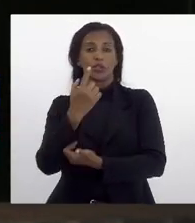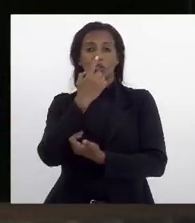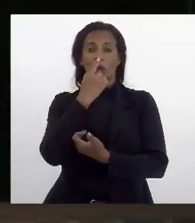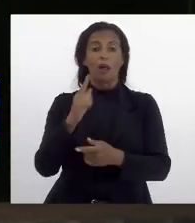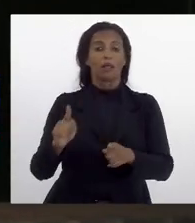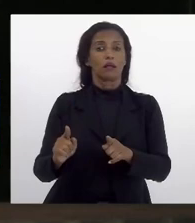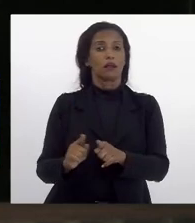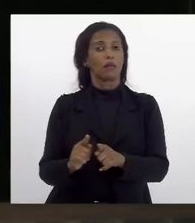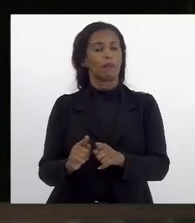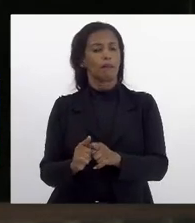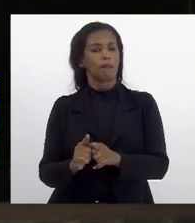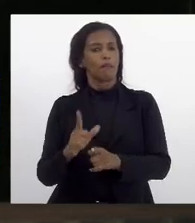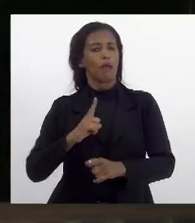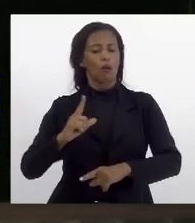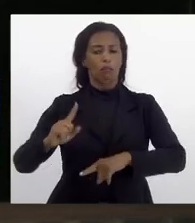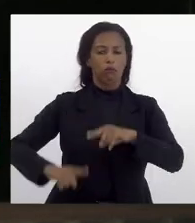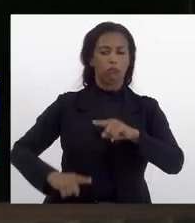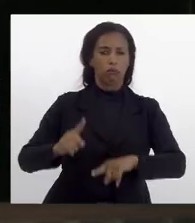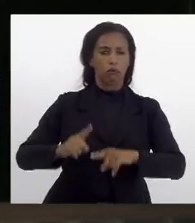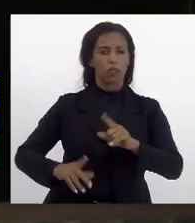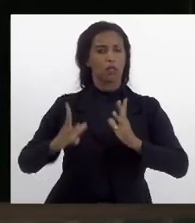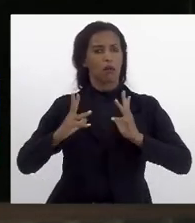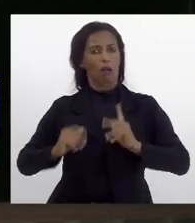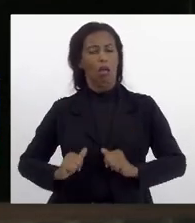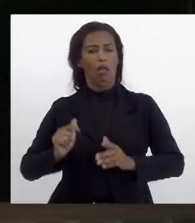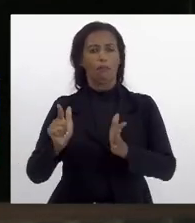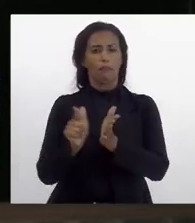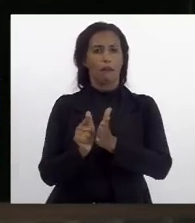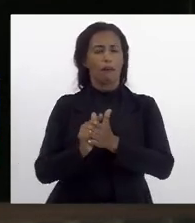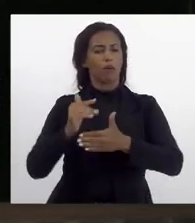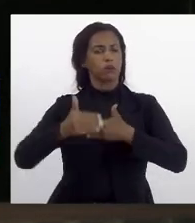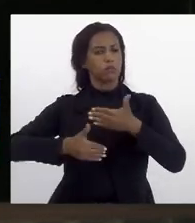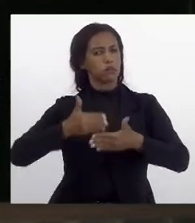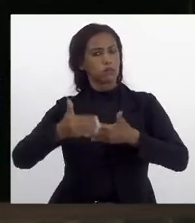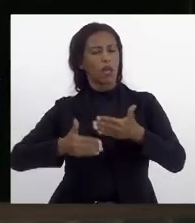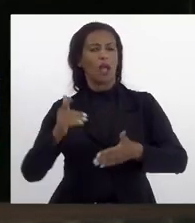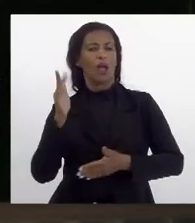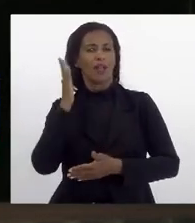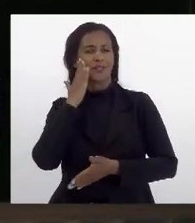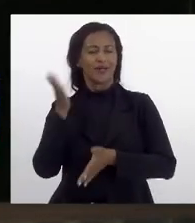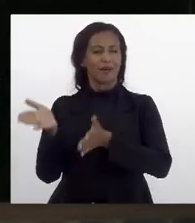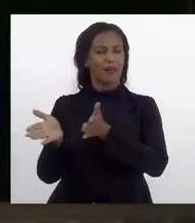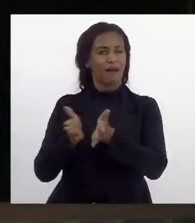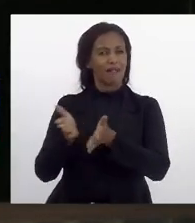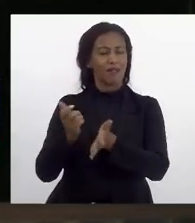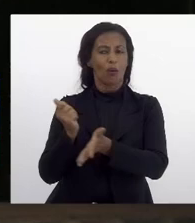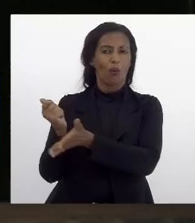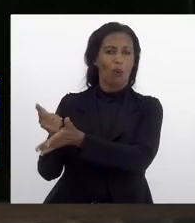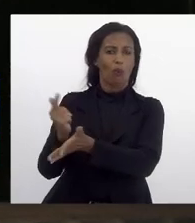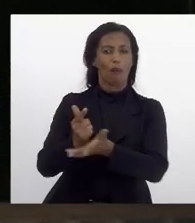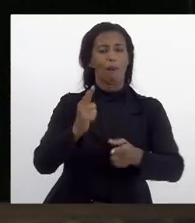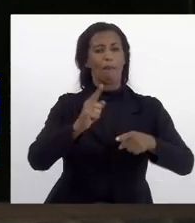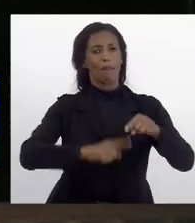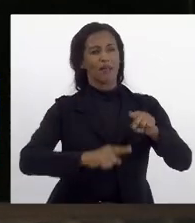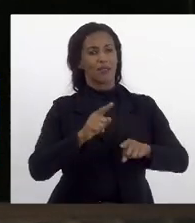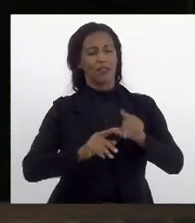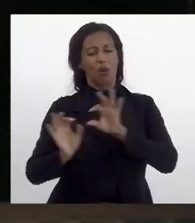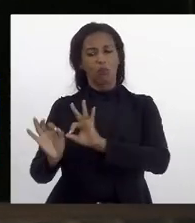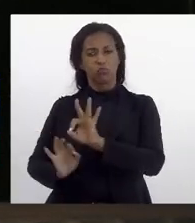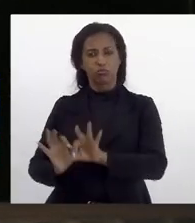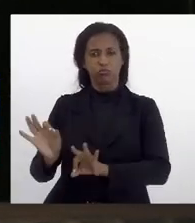mas também aos materiais de higiene papel higiênico acesso a melhores condições